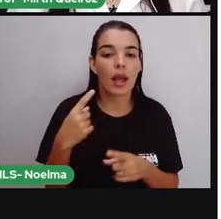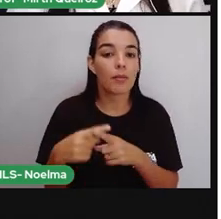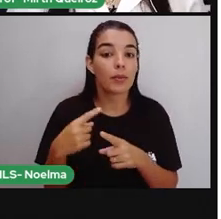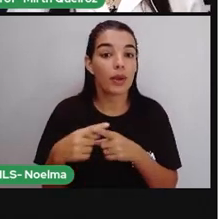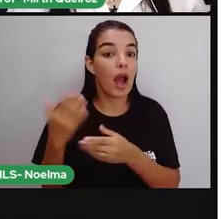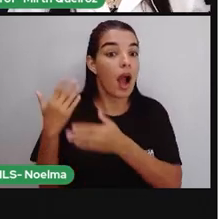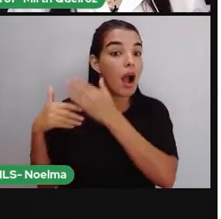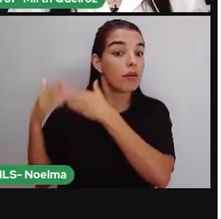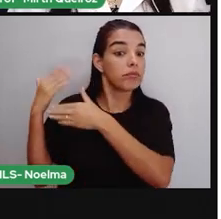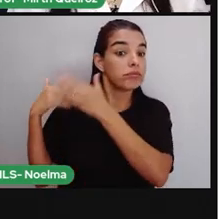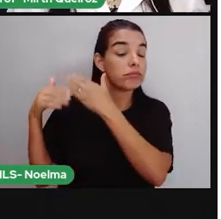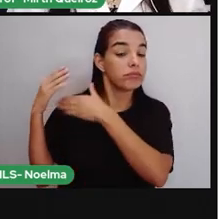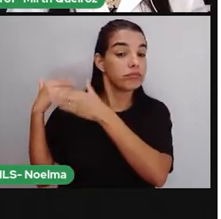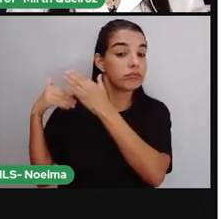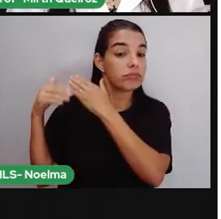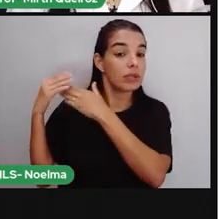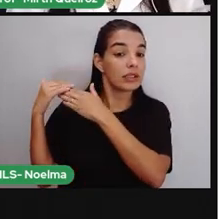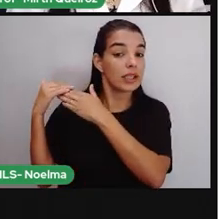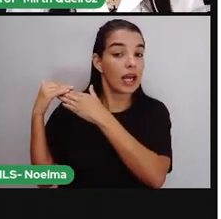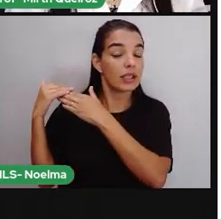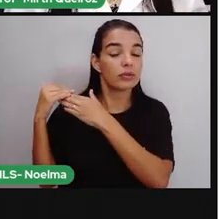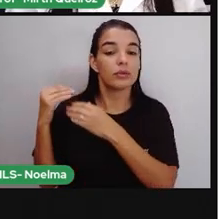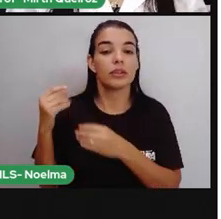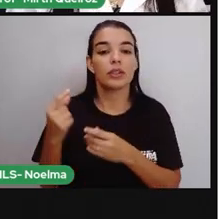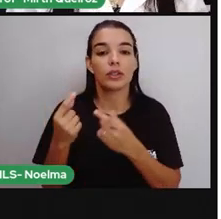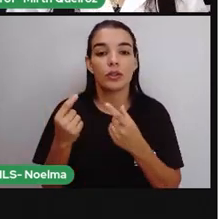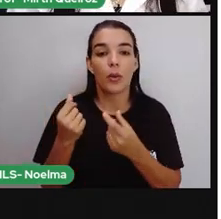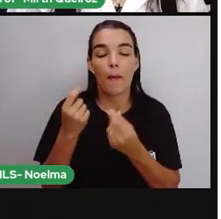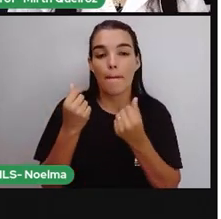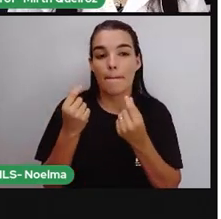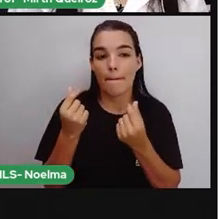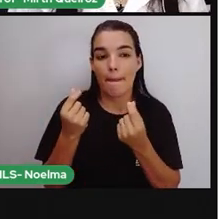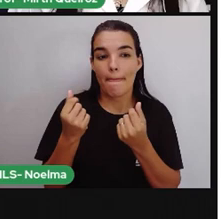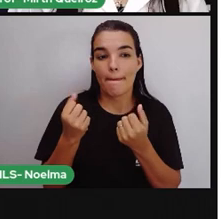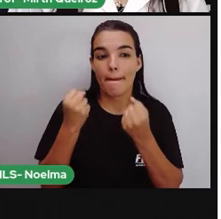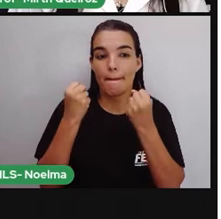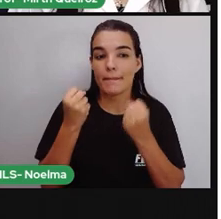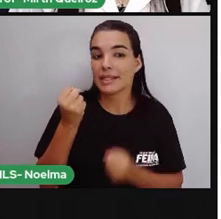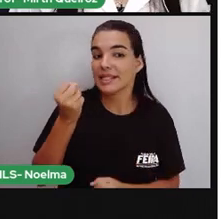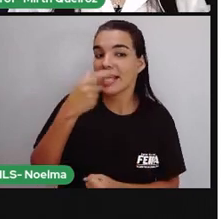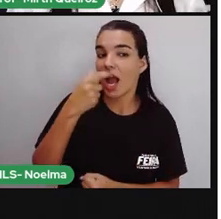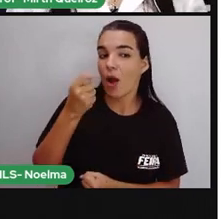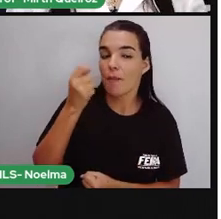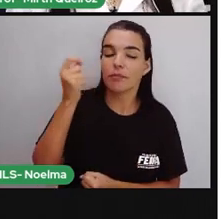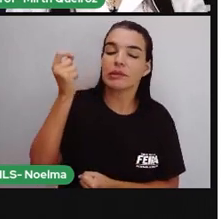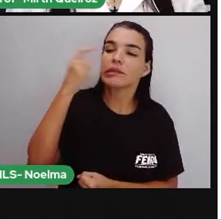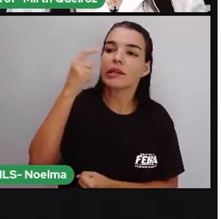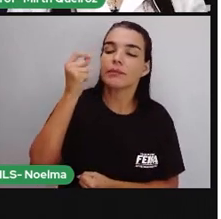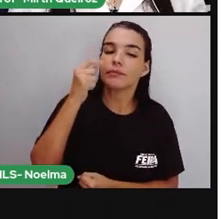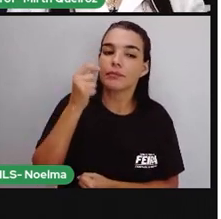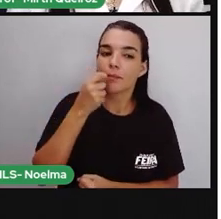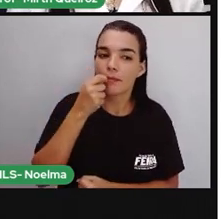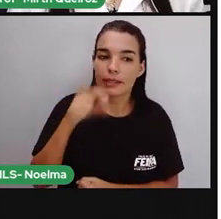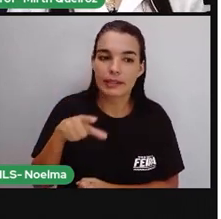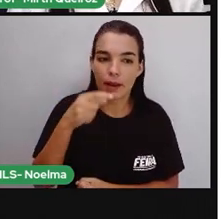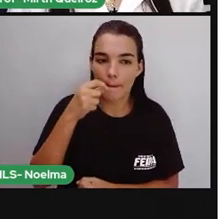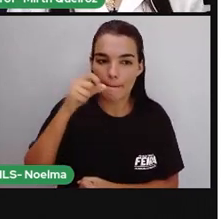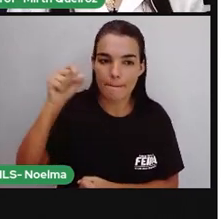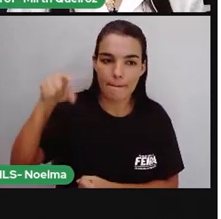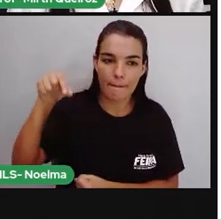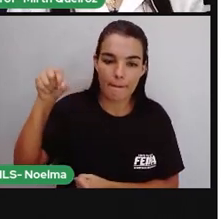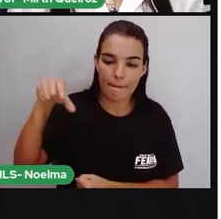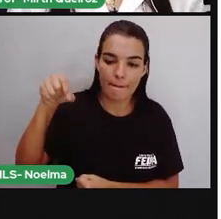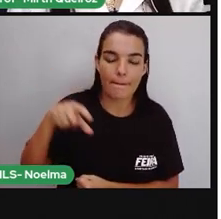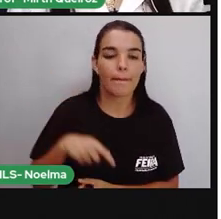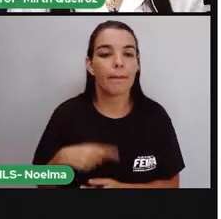do dinheiro, né? Veio o sal, o sal como troca de pagamento, que é onde surgiu o nome